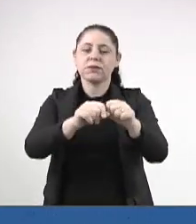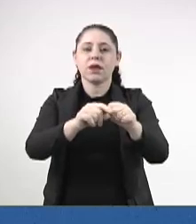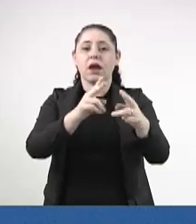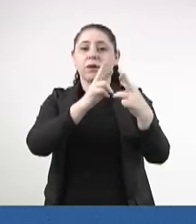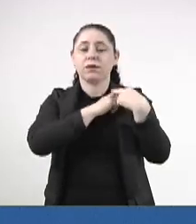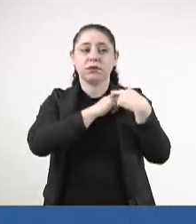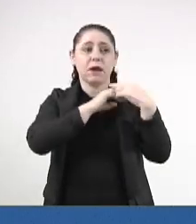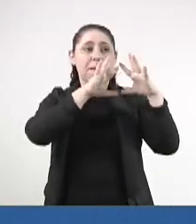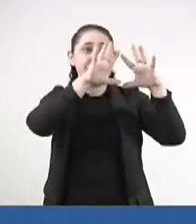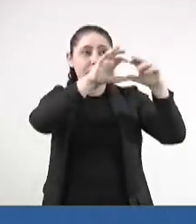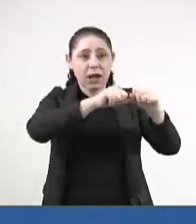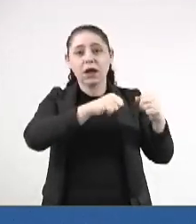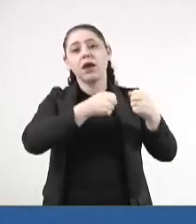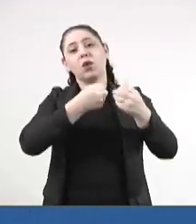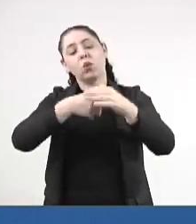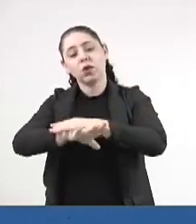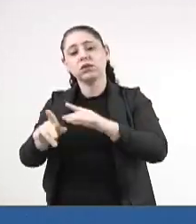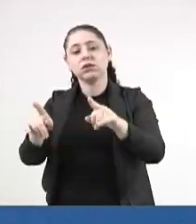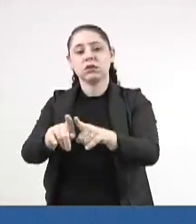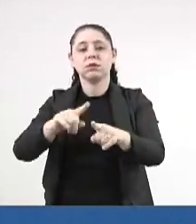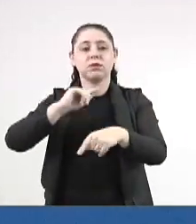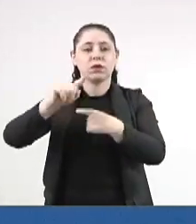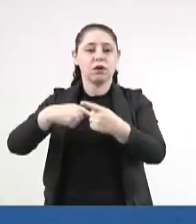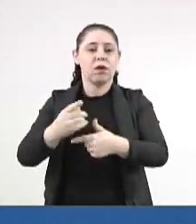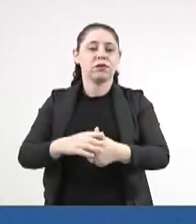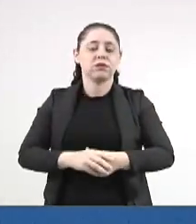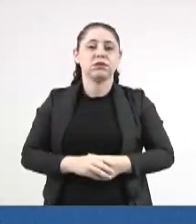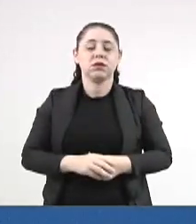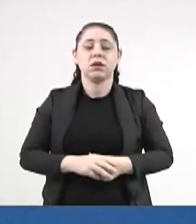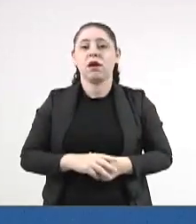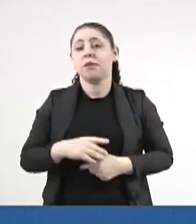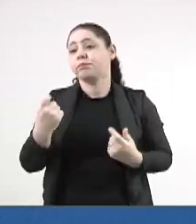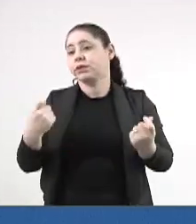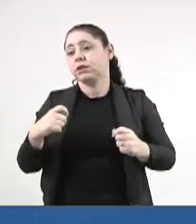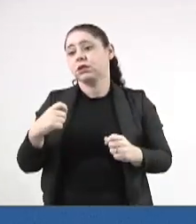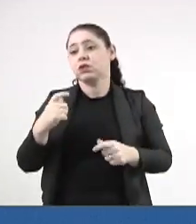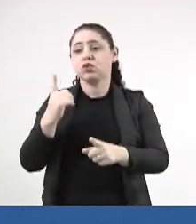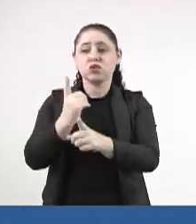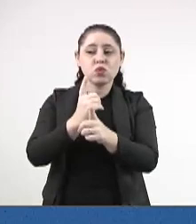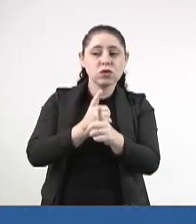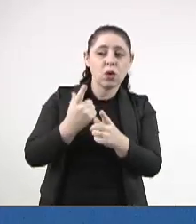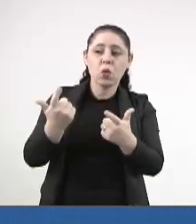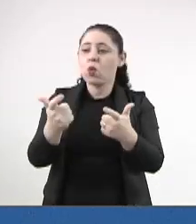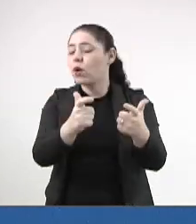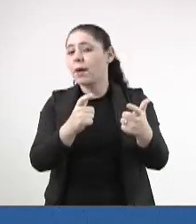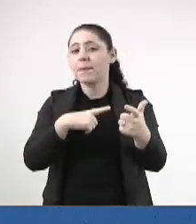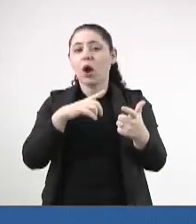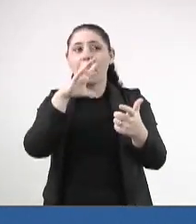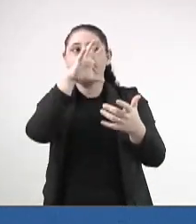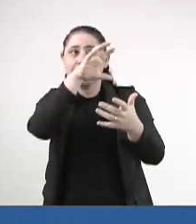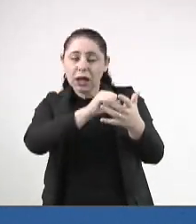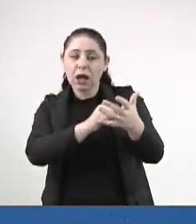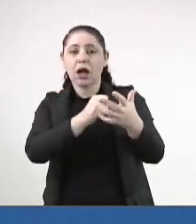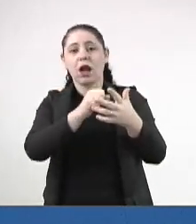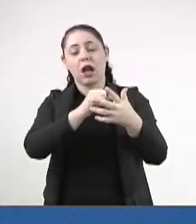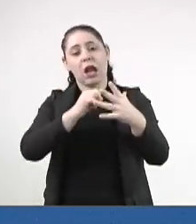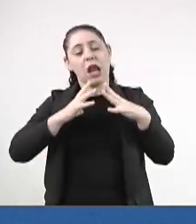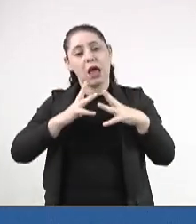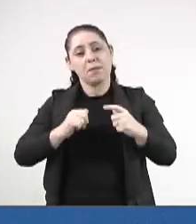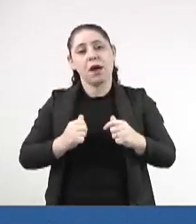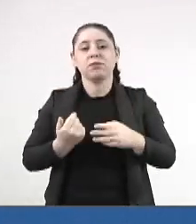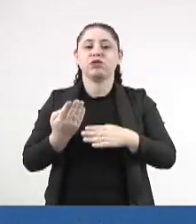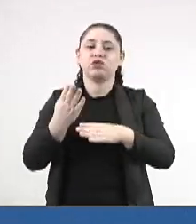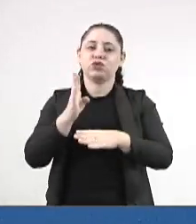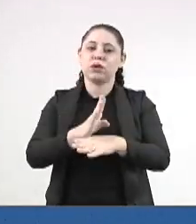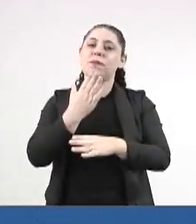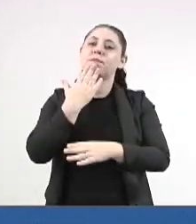os grandes geradores, todos são obrigados. Então, é mais uma fonte de encaminhamento que pode ser utilizado para contribuir com esse